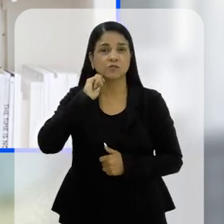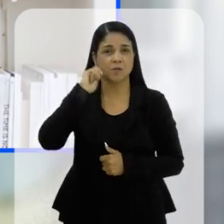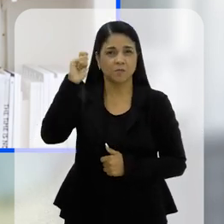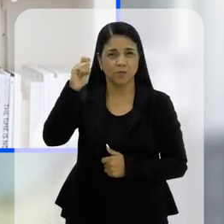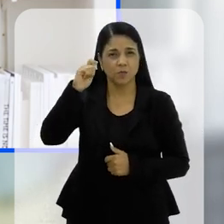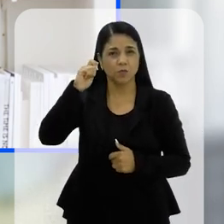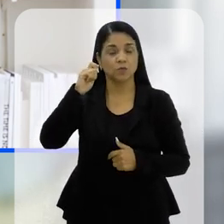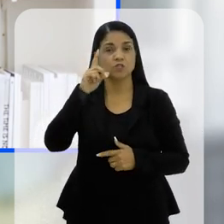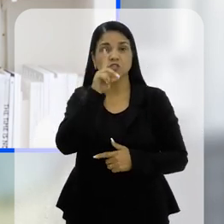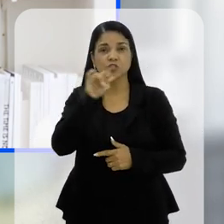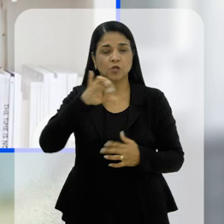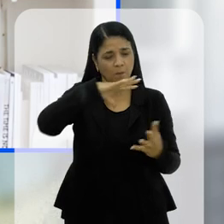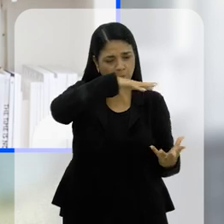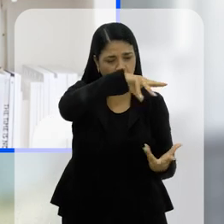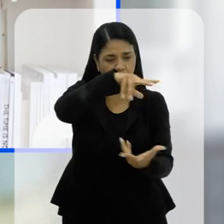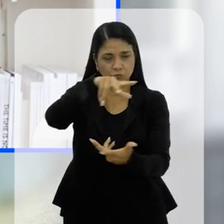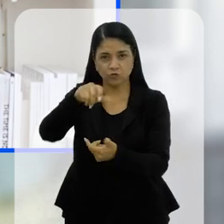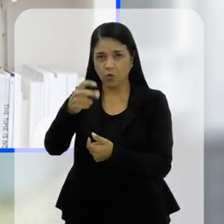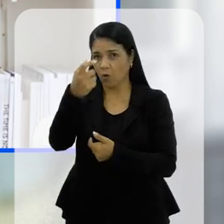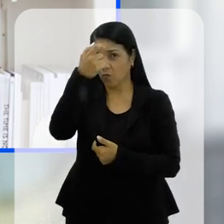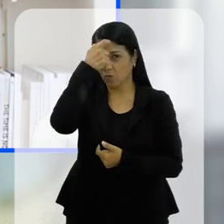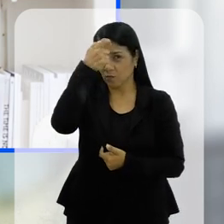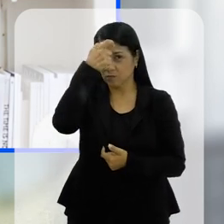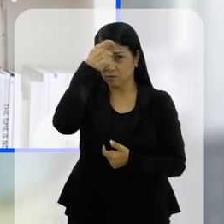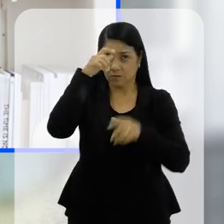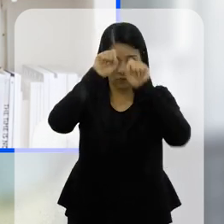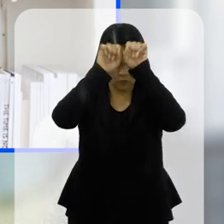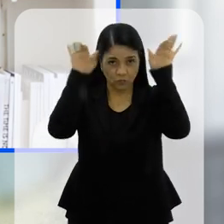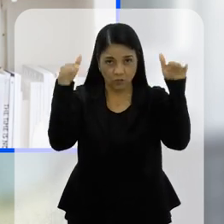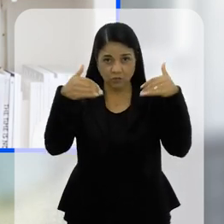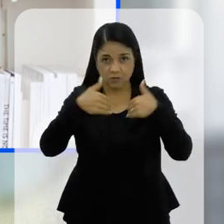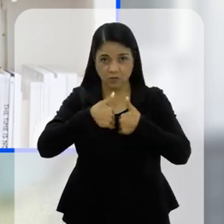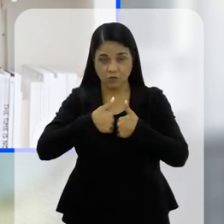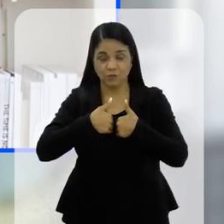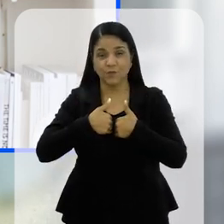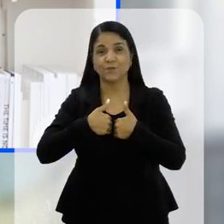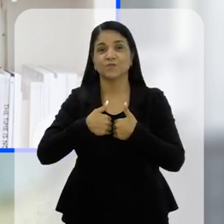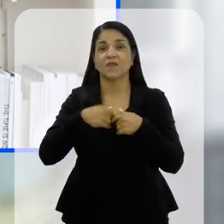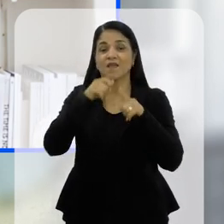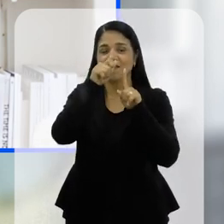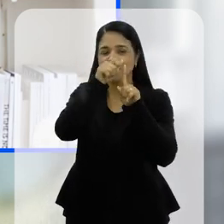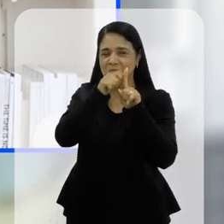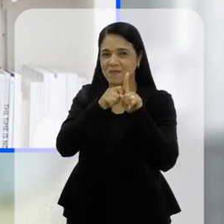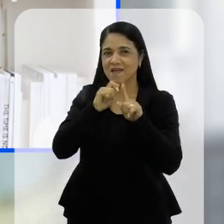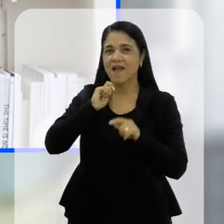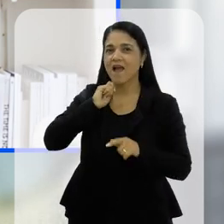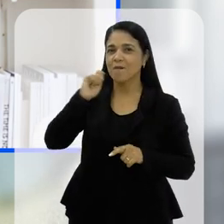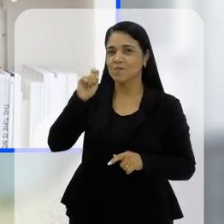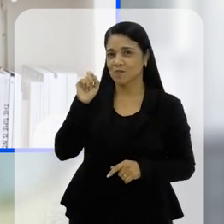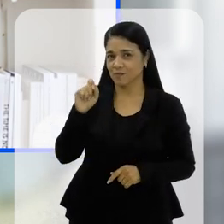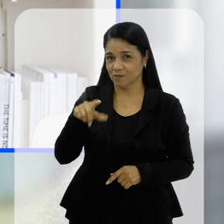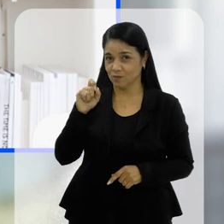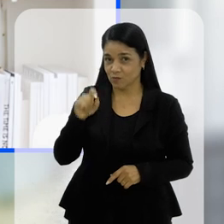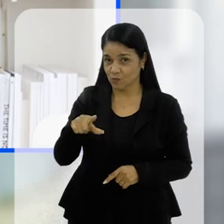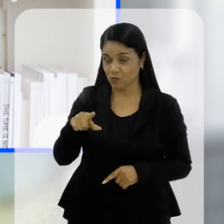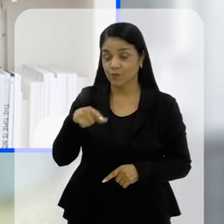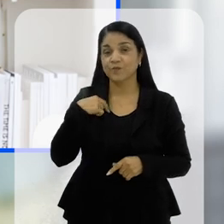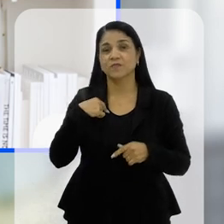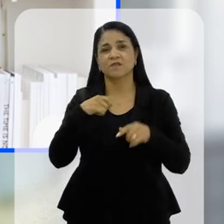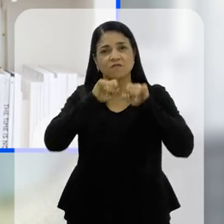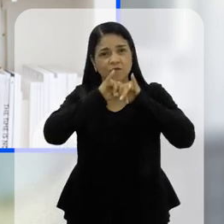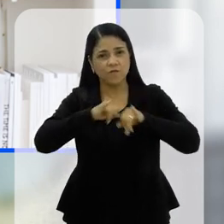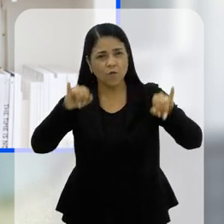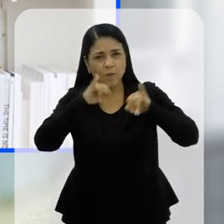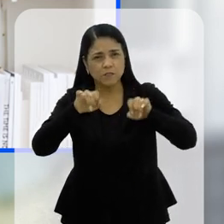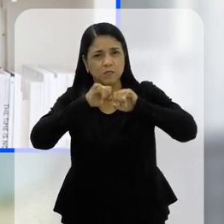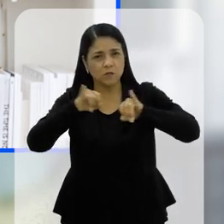abril como o Dia Mundial da Conscientização do Autismo e, consequentemente, o Abril Azul. No entanto, as ações e